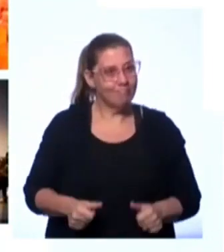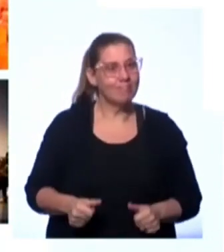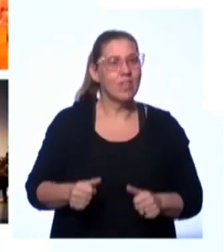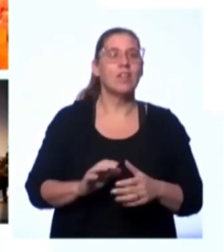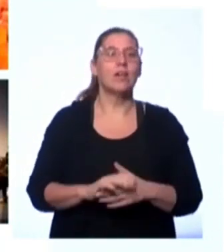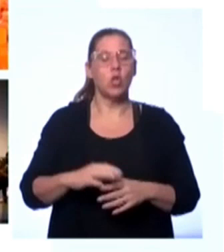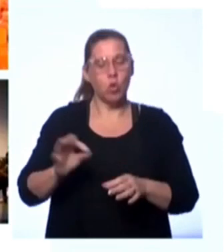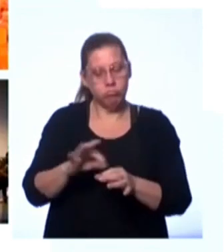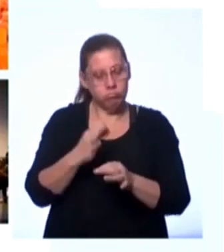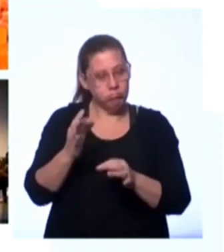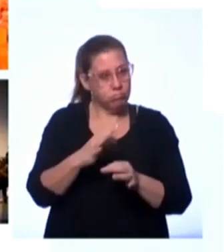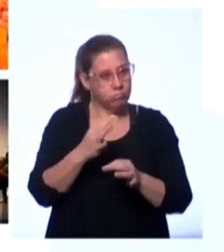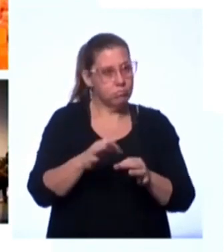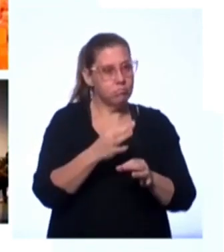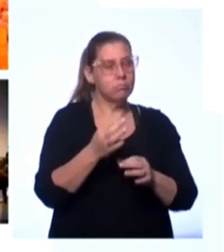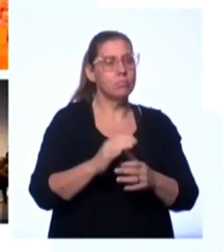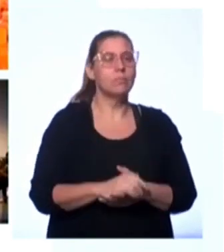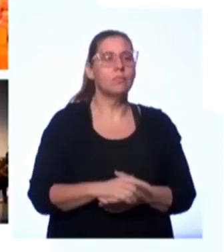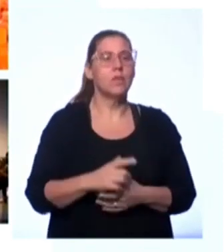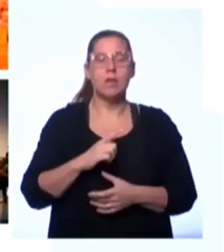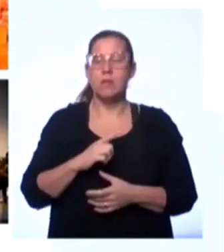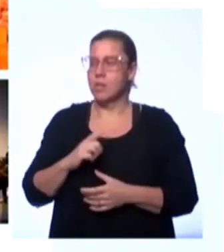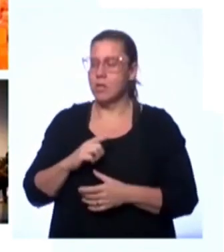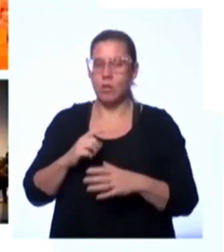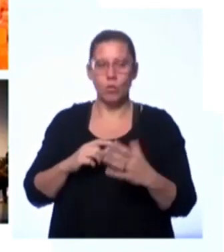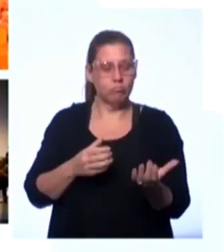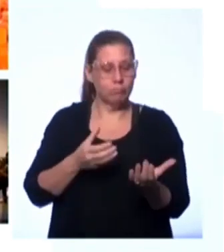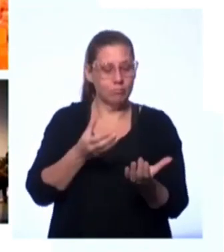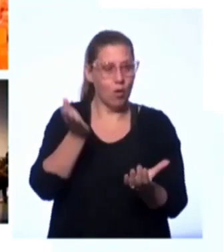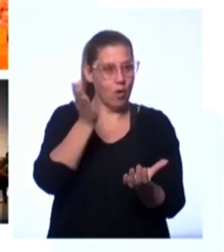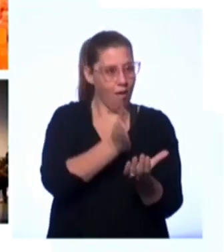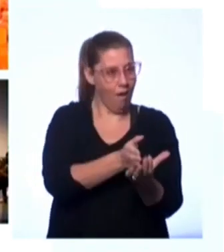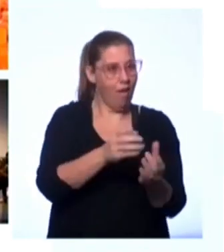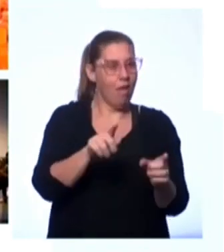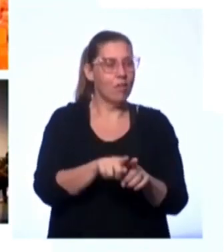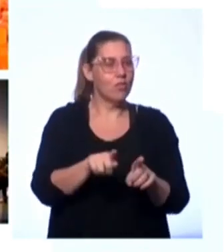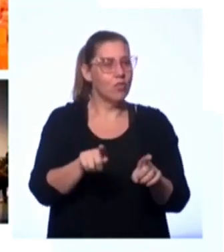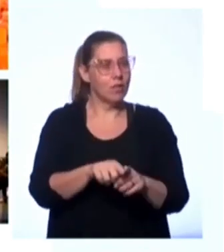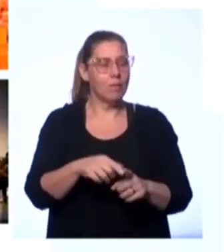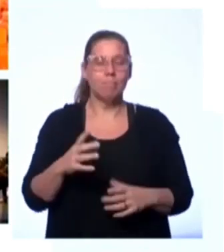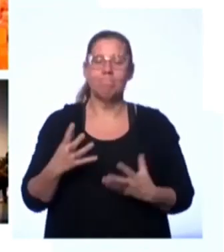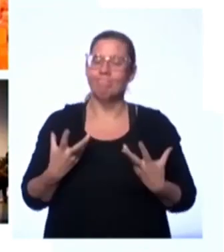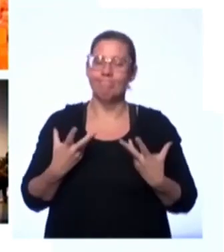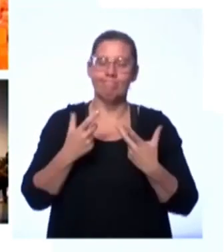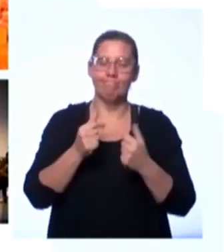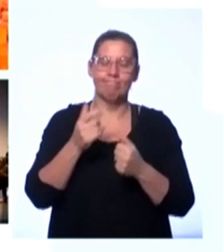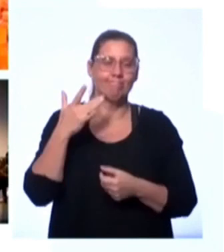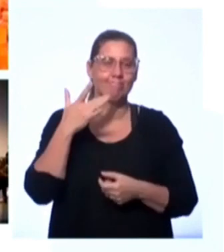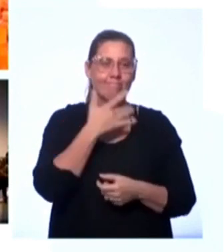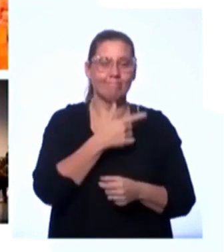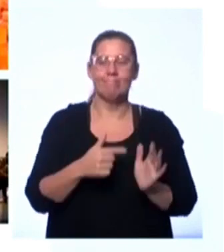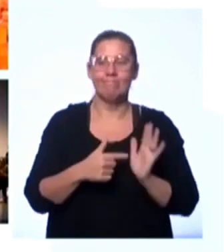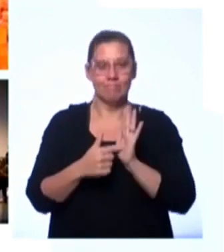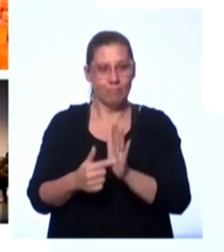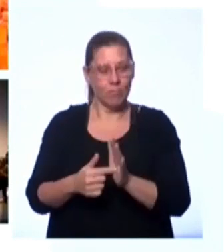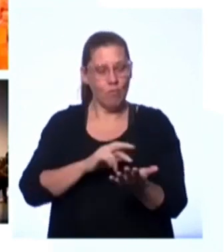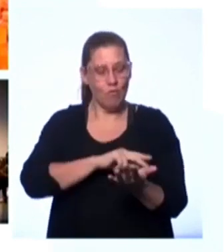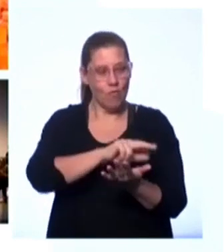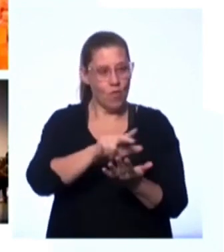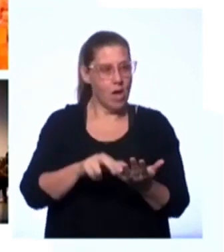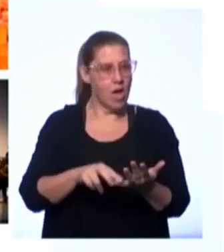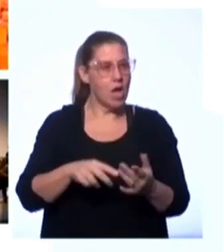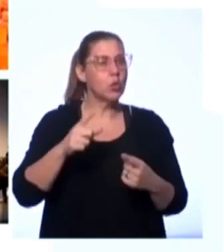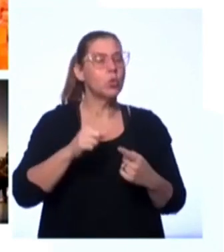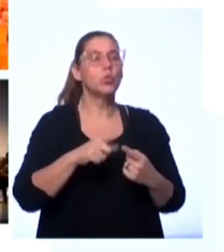bordado, aqui tem uma carajé da Elícia, que representa a diversidade da nossa gastronomia, a